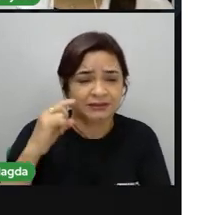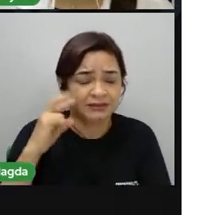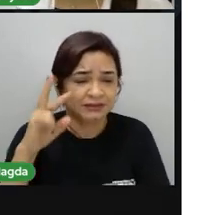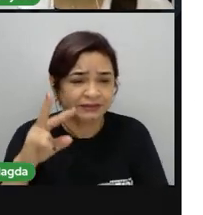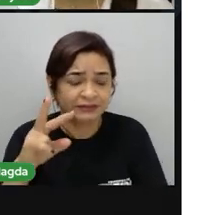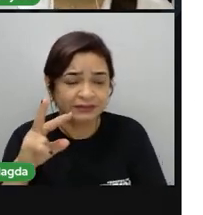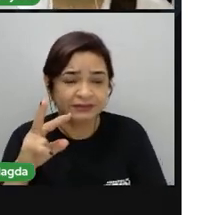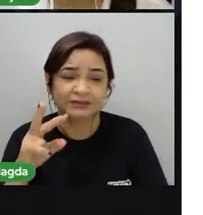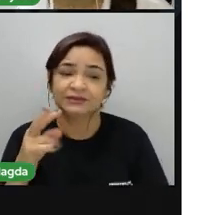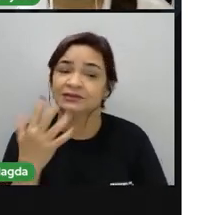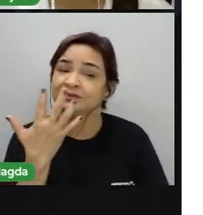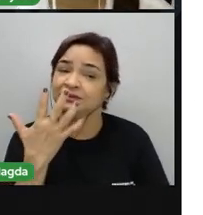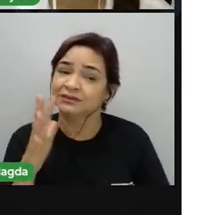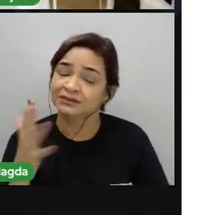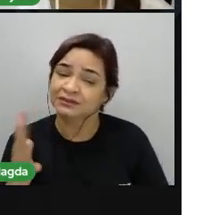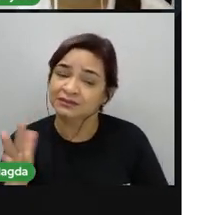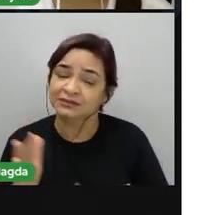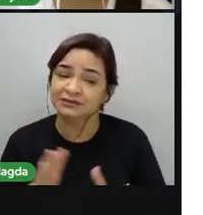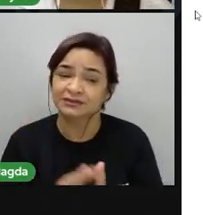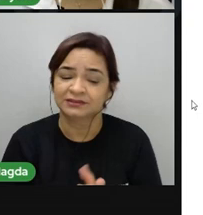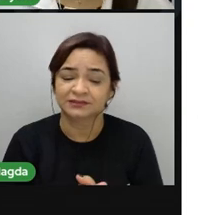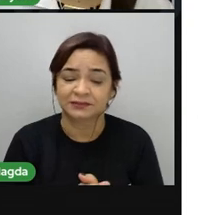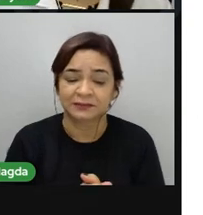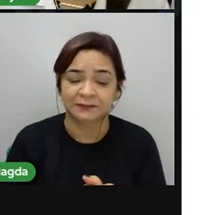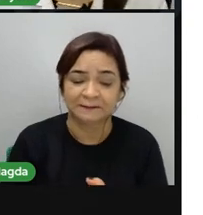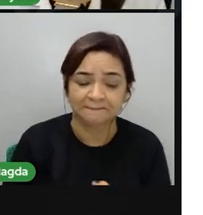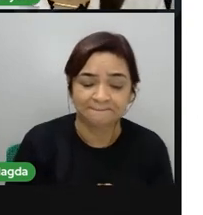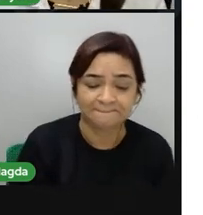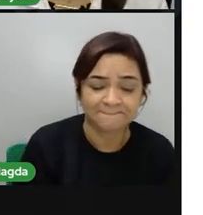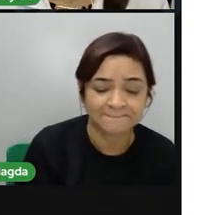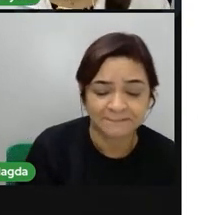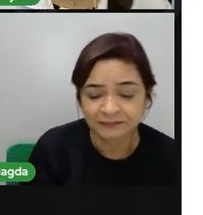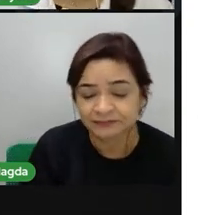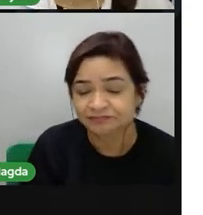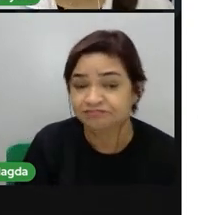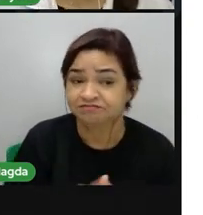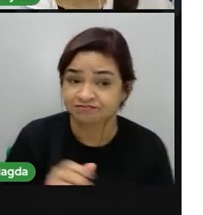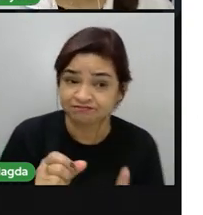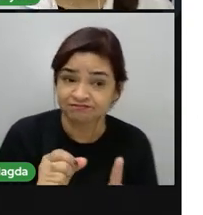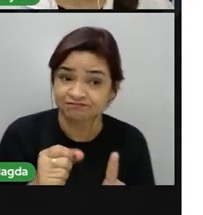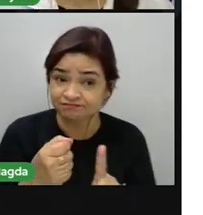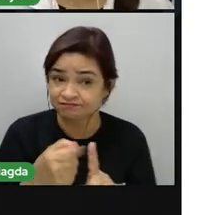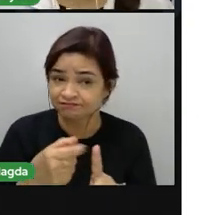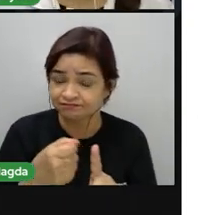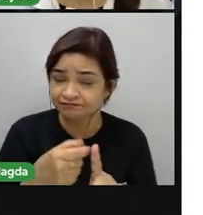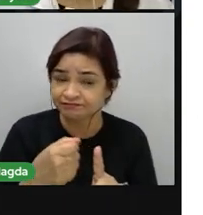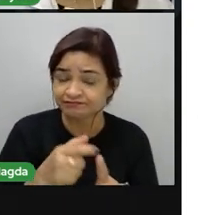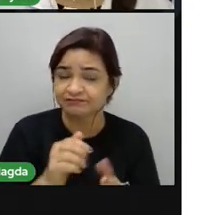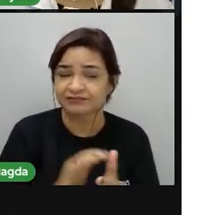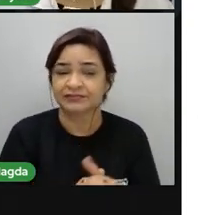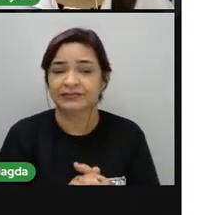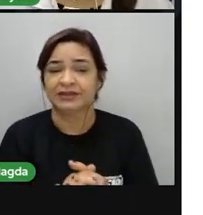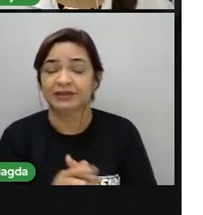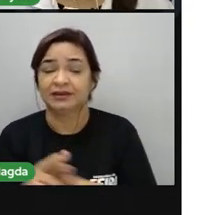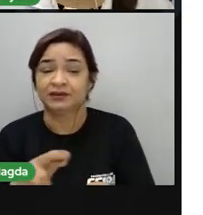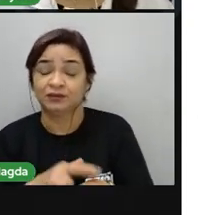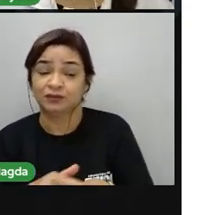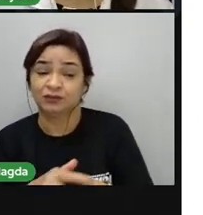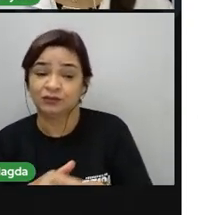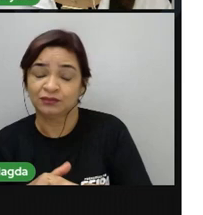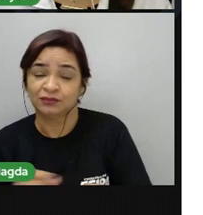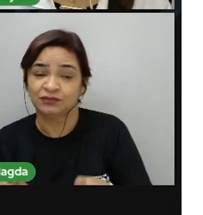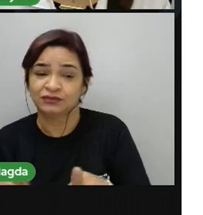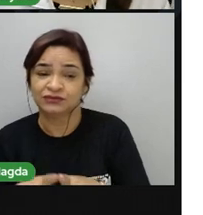também é um exemplo de metal, que é retirado dos minerais. O roxo é a mistura de estronce e cobre e da